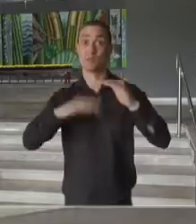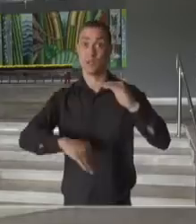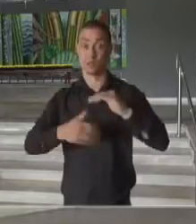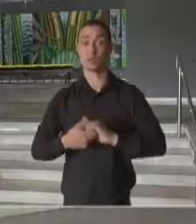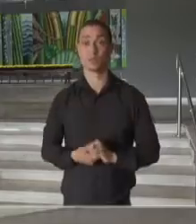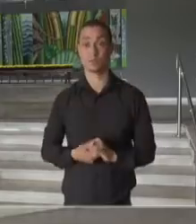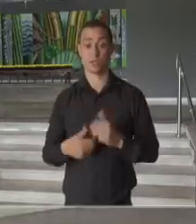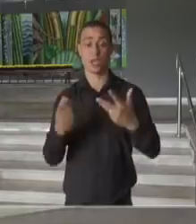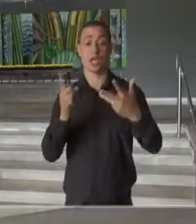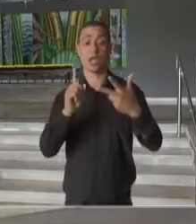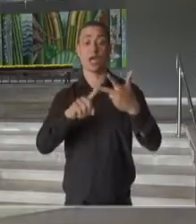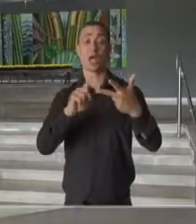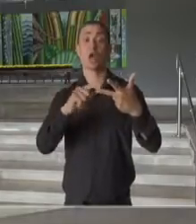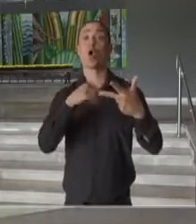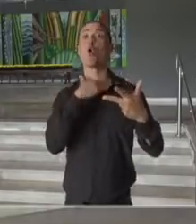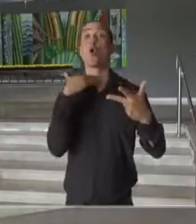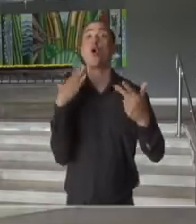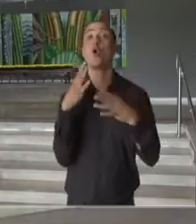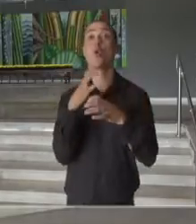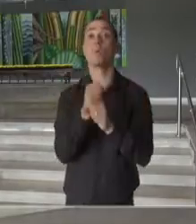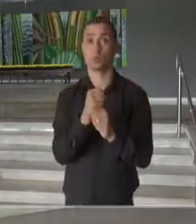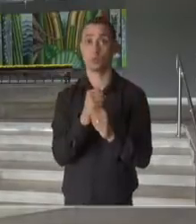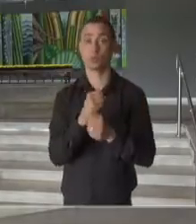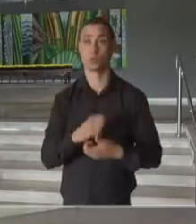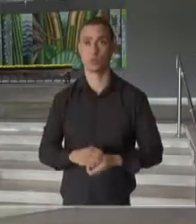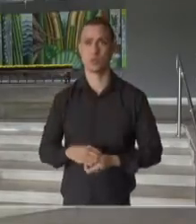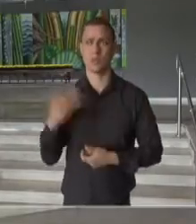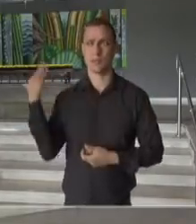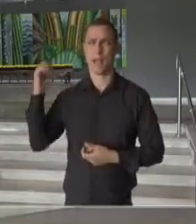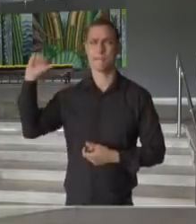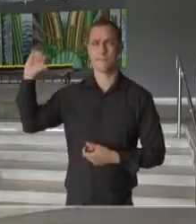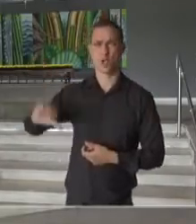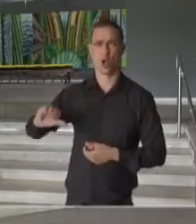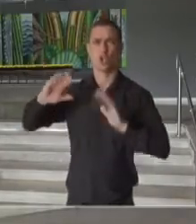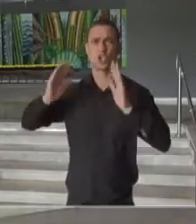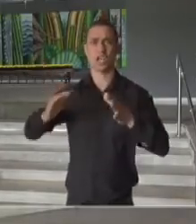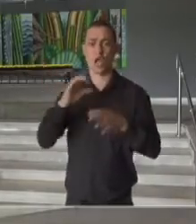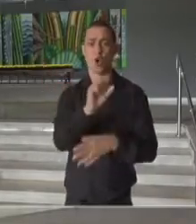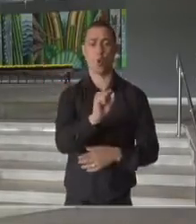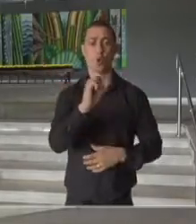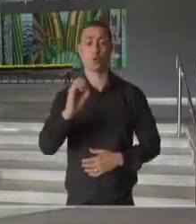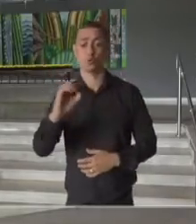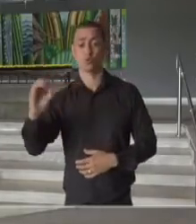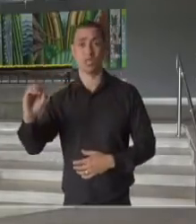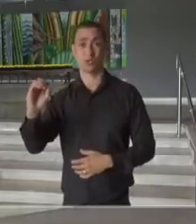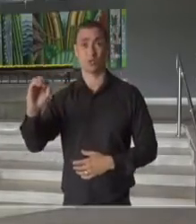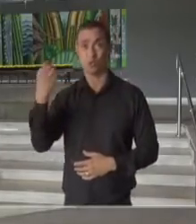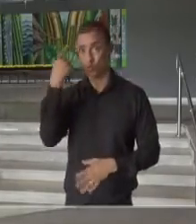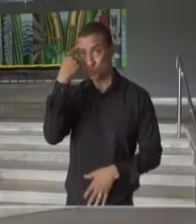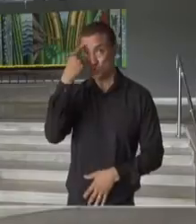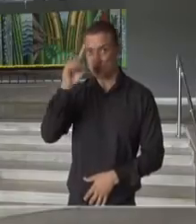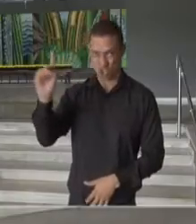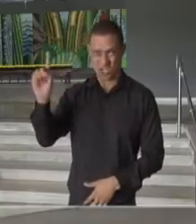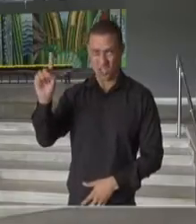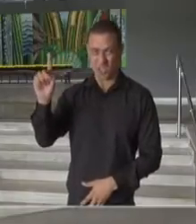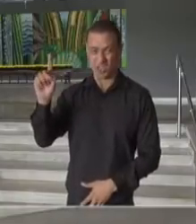Número de óbitos. O pior momento nós tivemos 800 óbitos em números